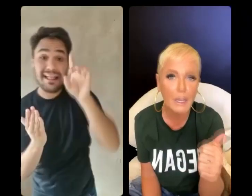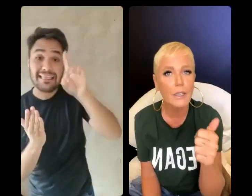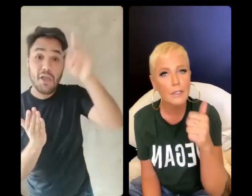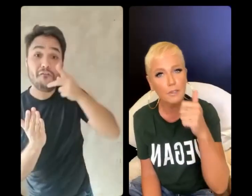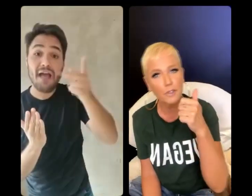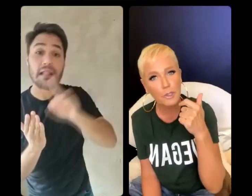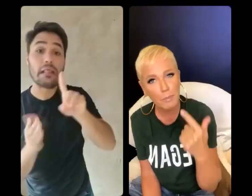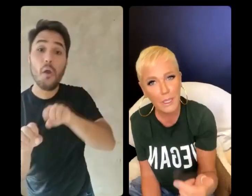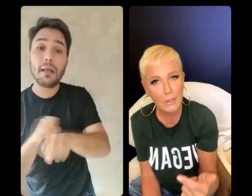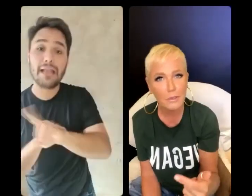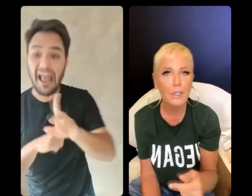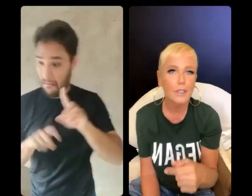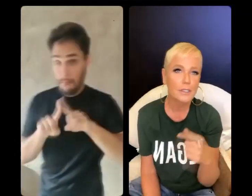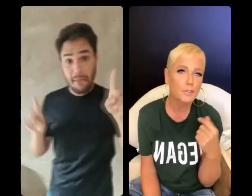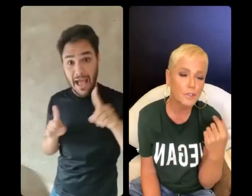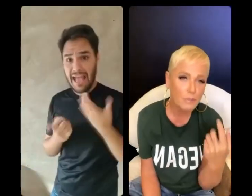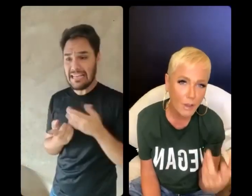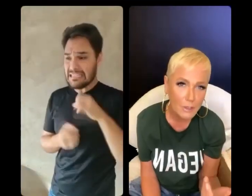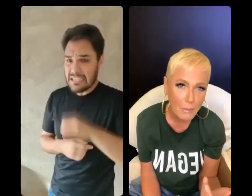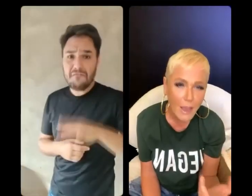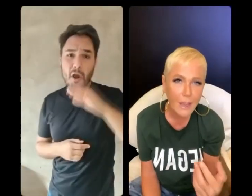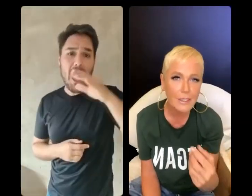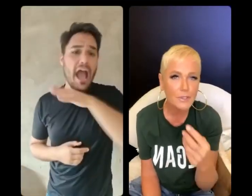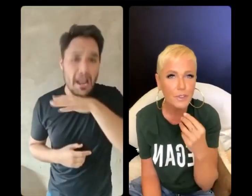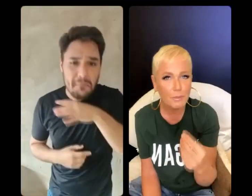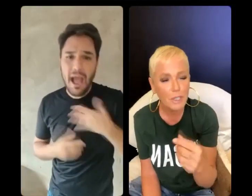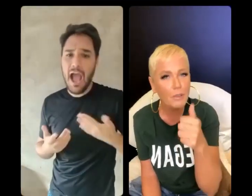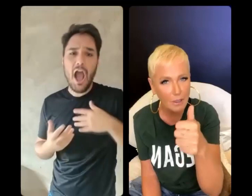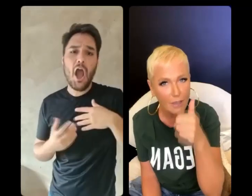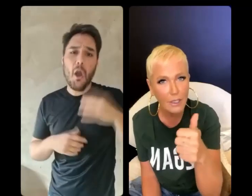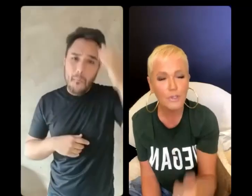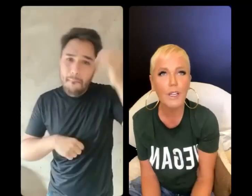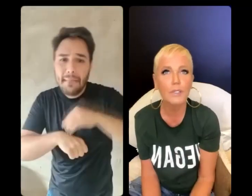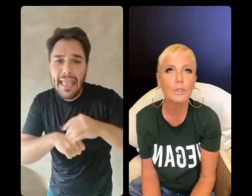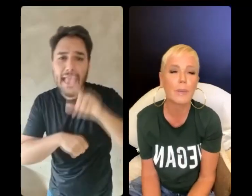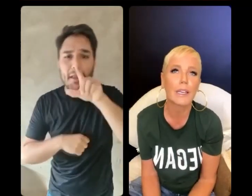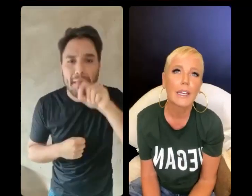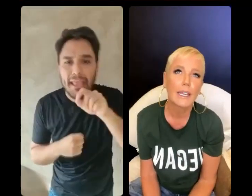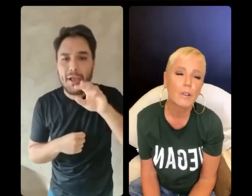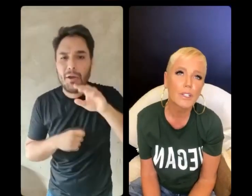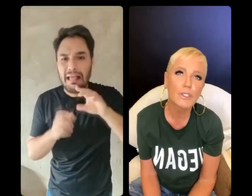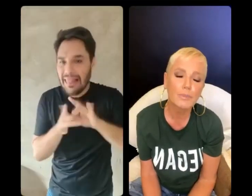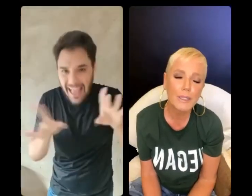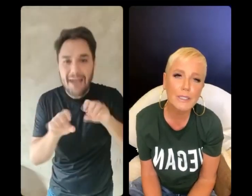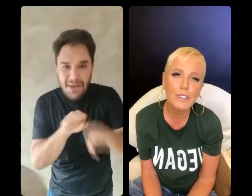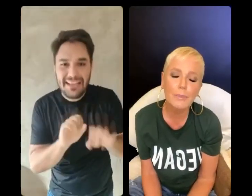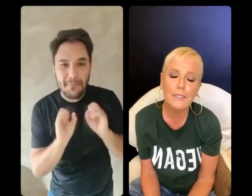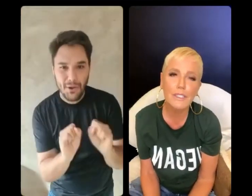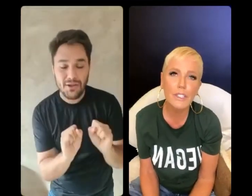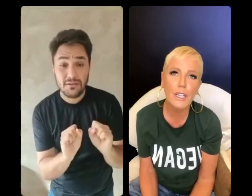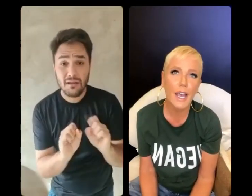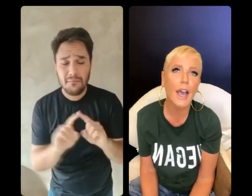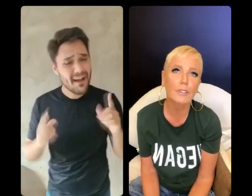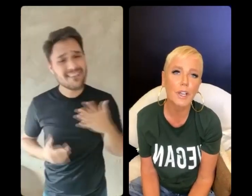pena, se for de pelo, se for com quatro patas, for de bico. Deus fala que tudo bem. E eu acho isso bastante,